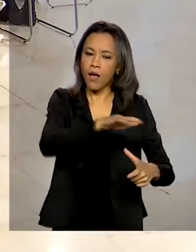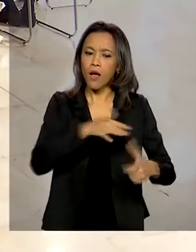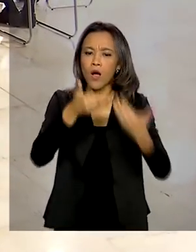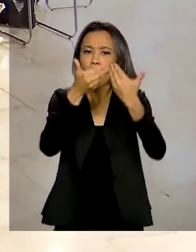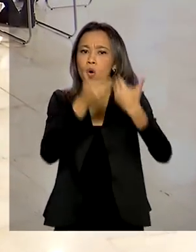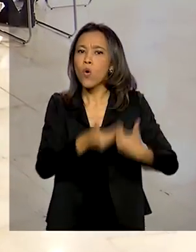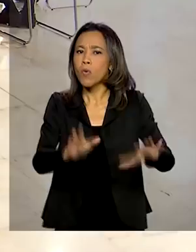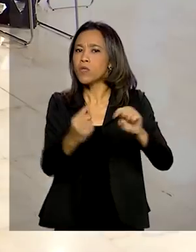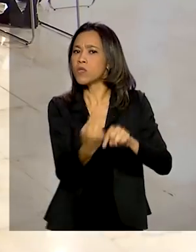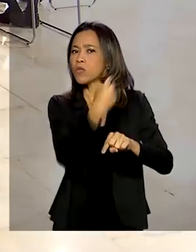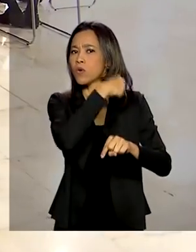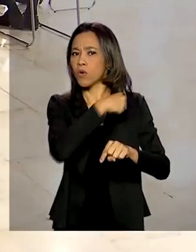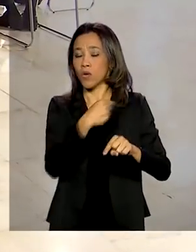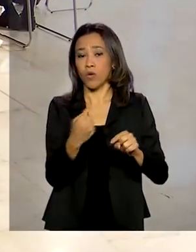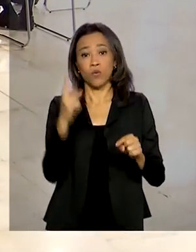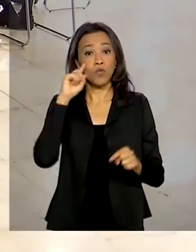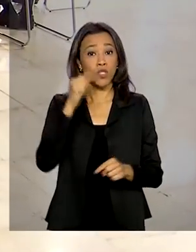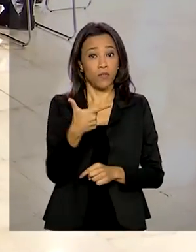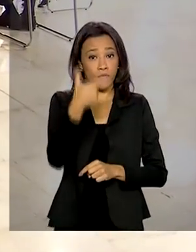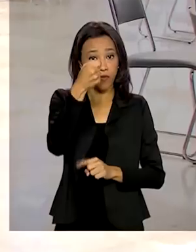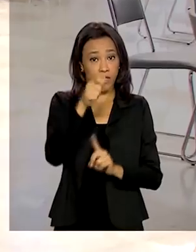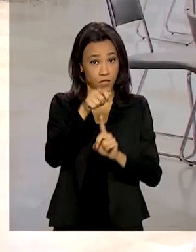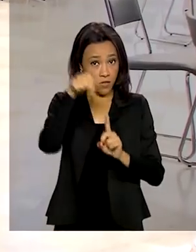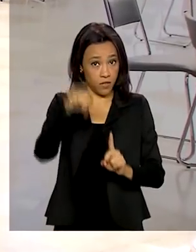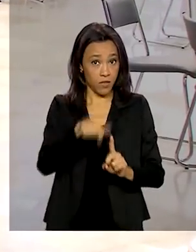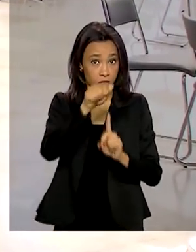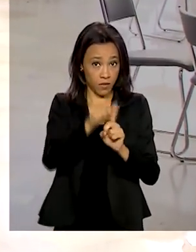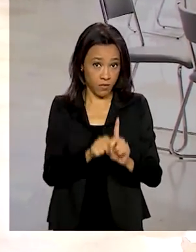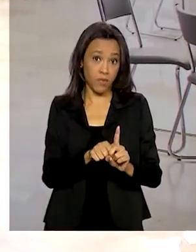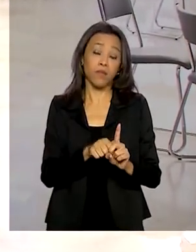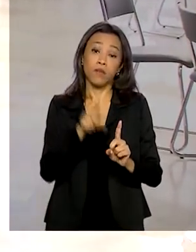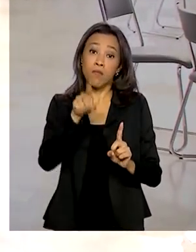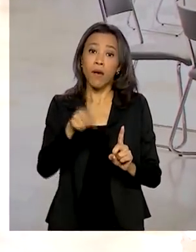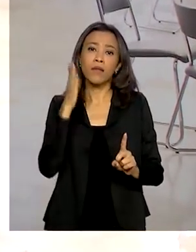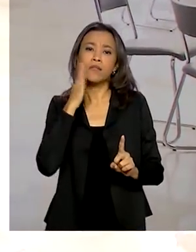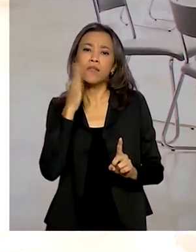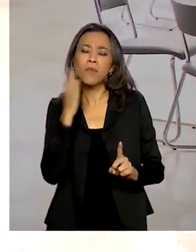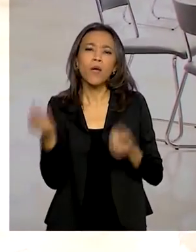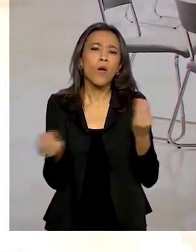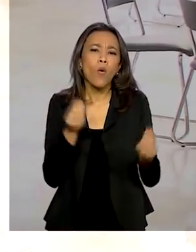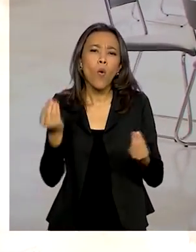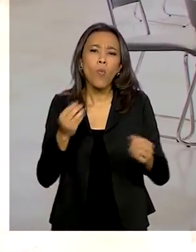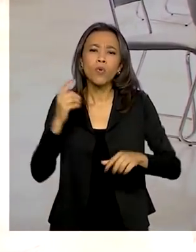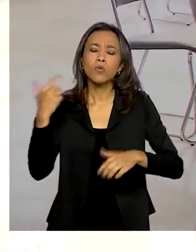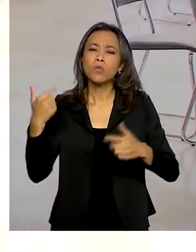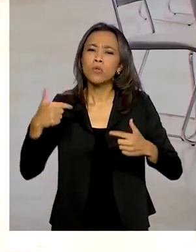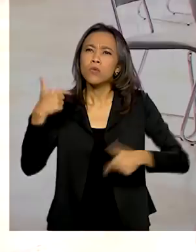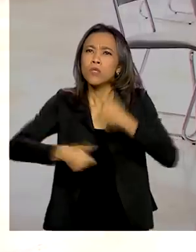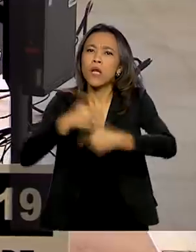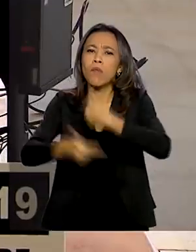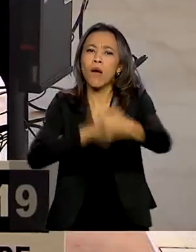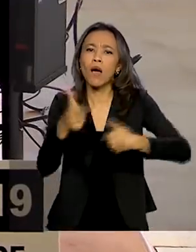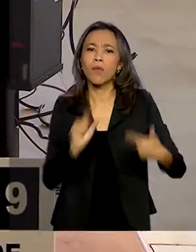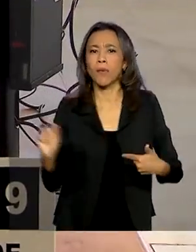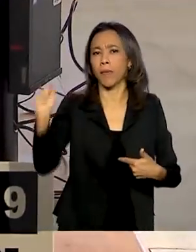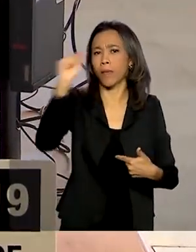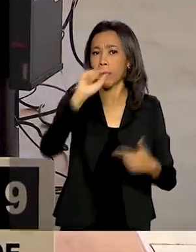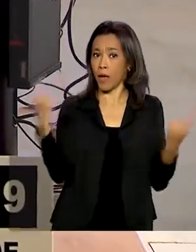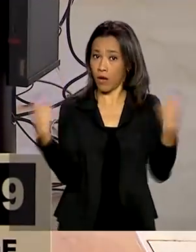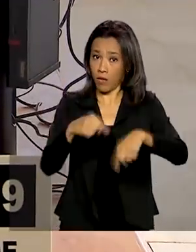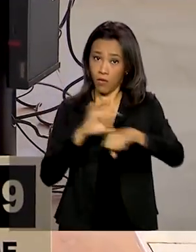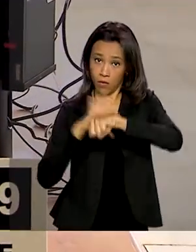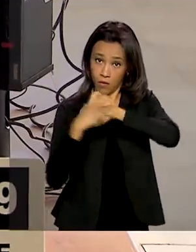no último dia 20 deste mês para coordenar as ações adotadas por todos os atores envolvidos no combate à pandemia no Brasil.